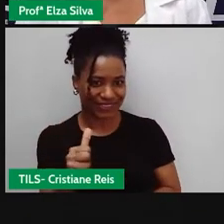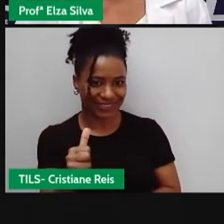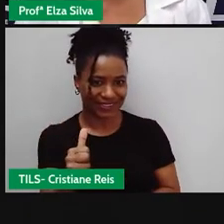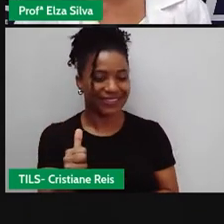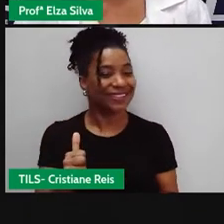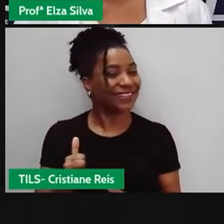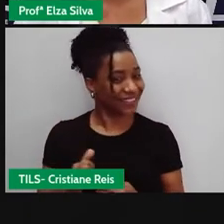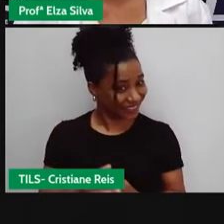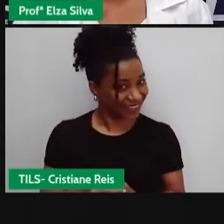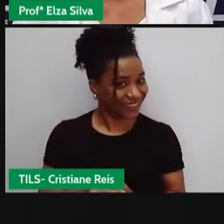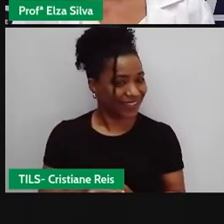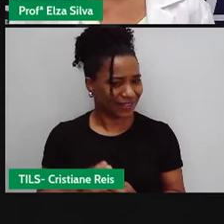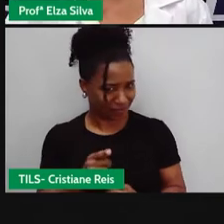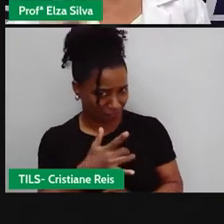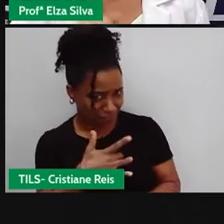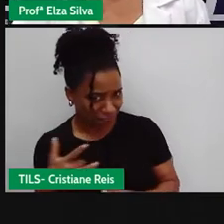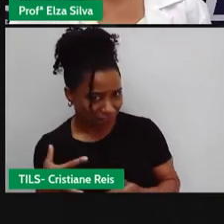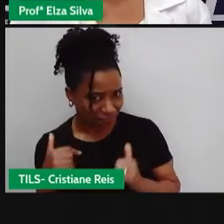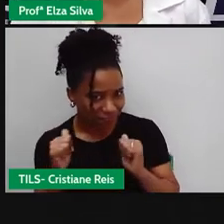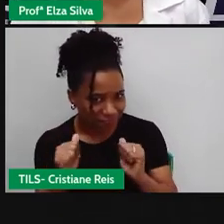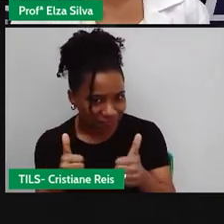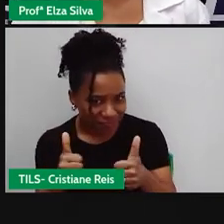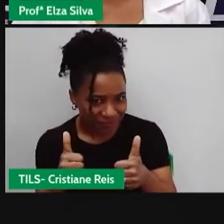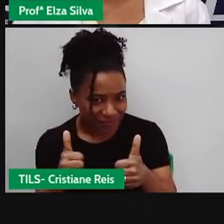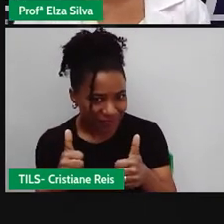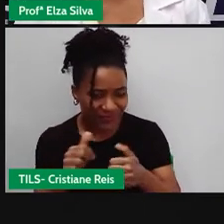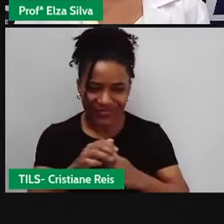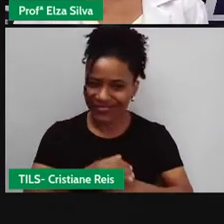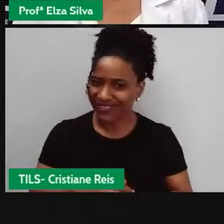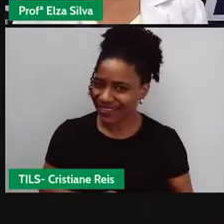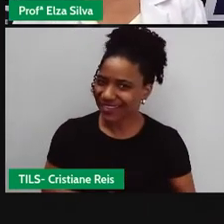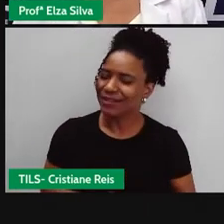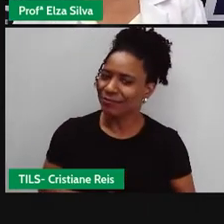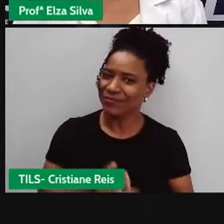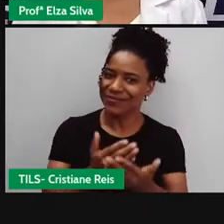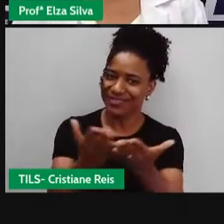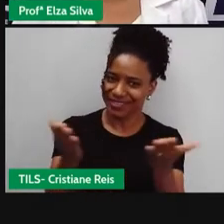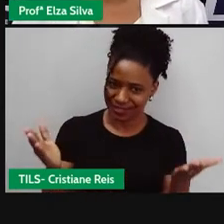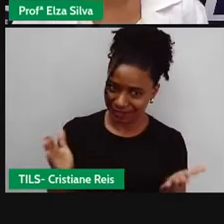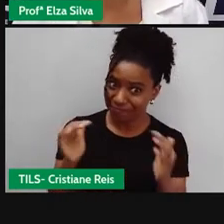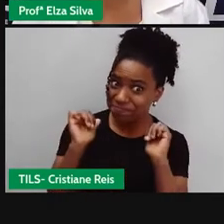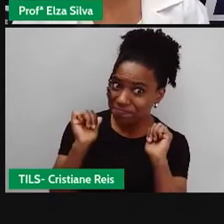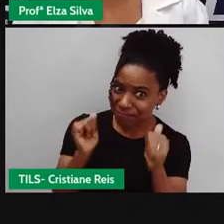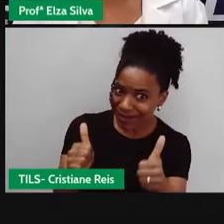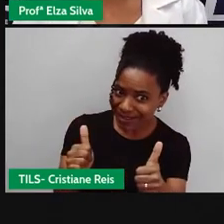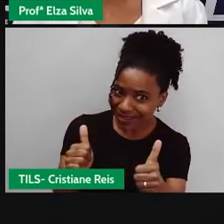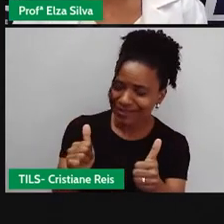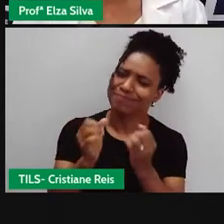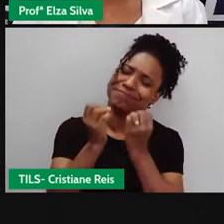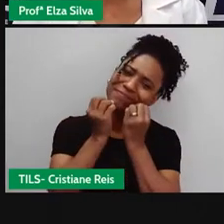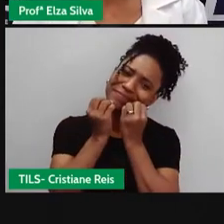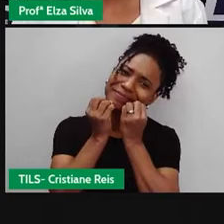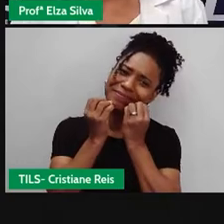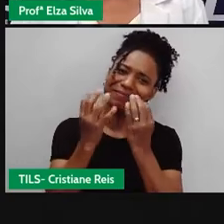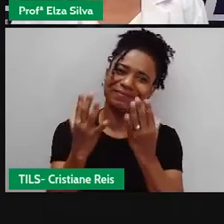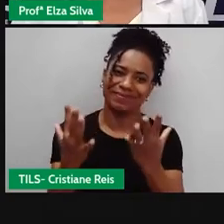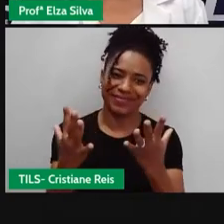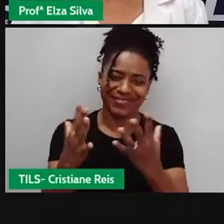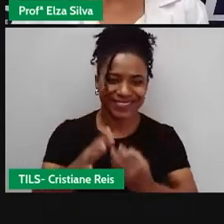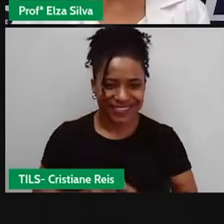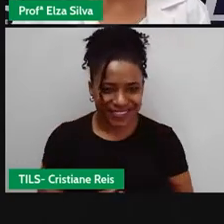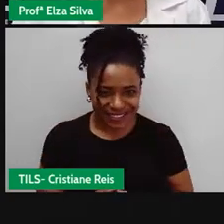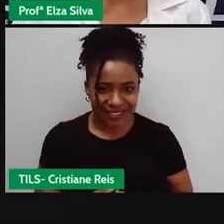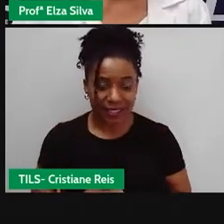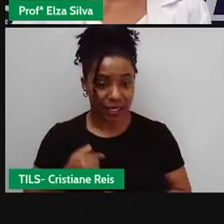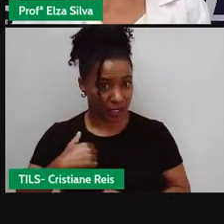vocês estão? I hope you are very well. Eu espero que vocês estejam muito bem. Eu